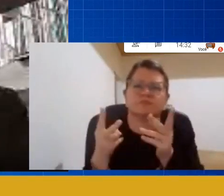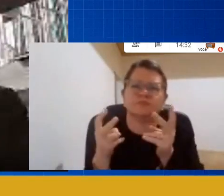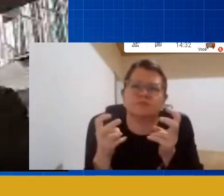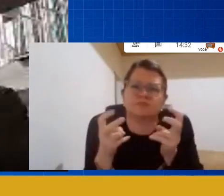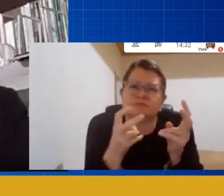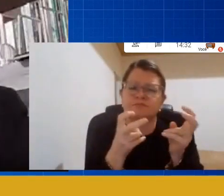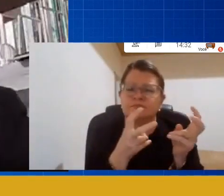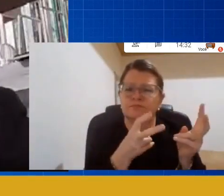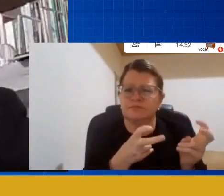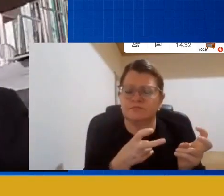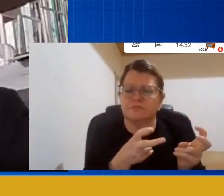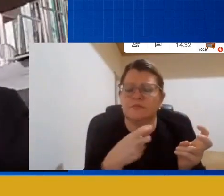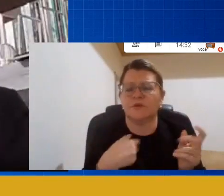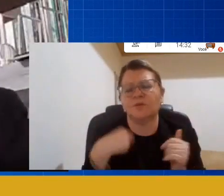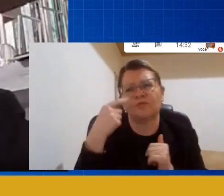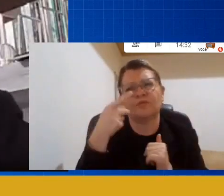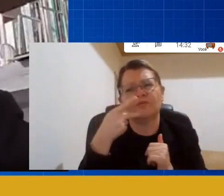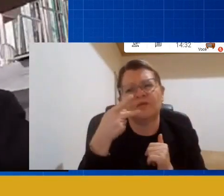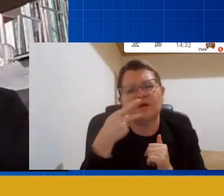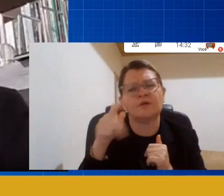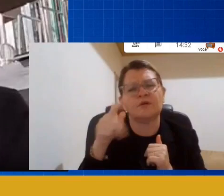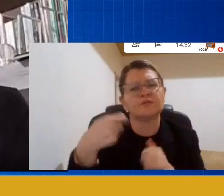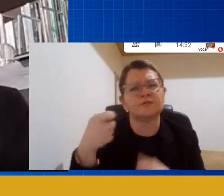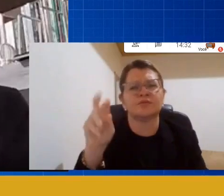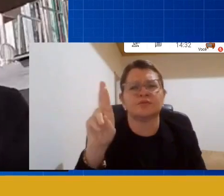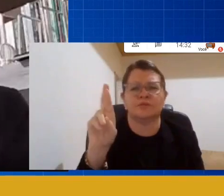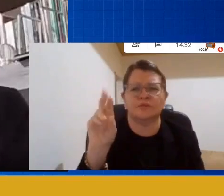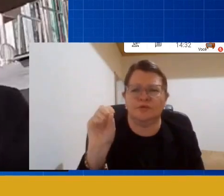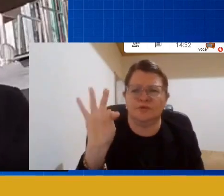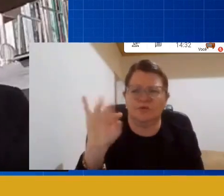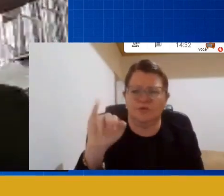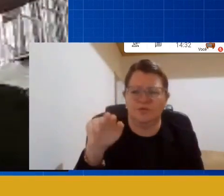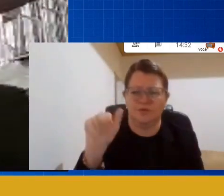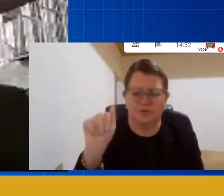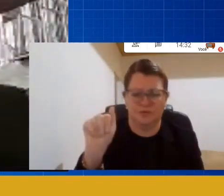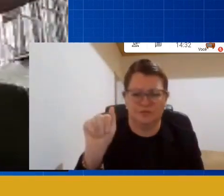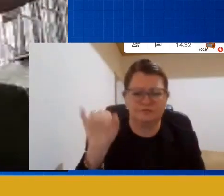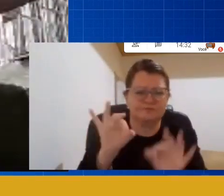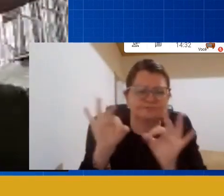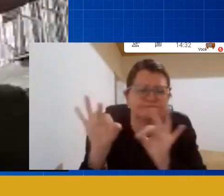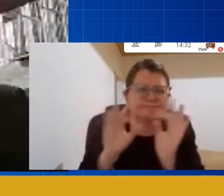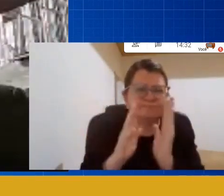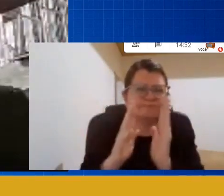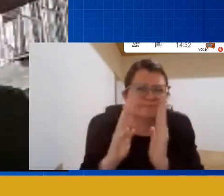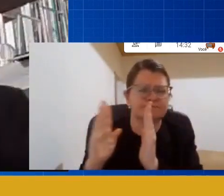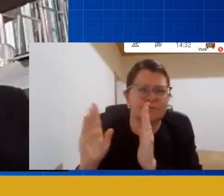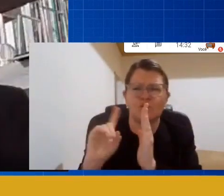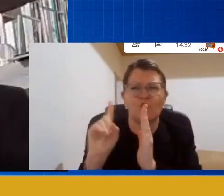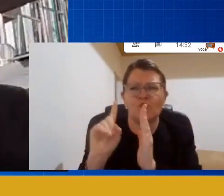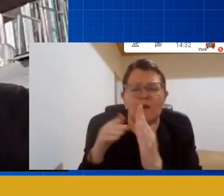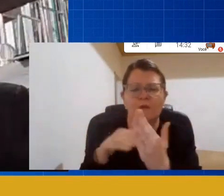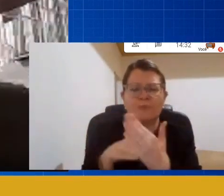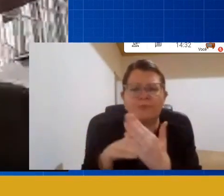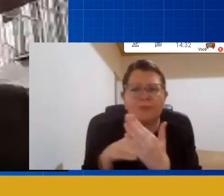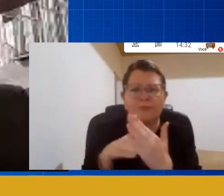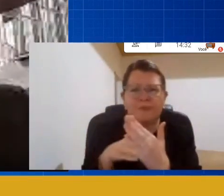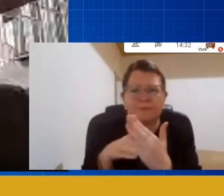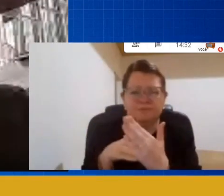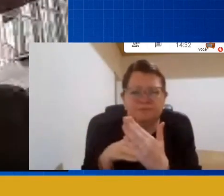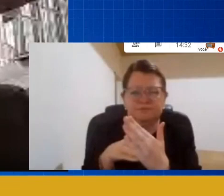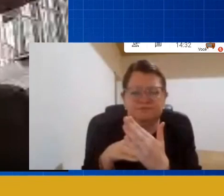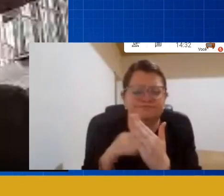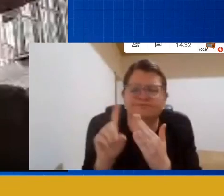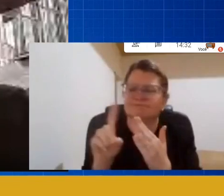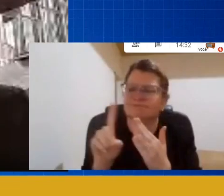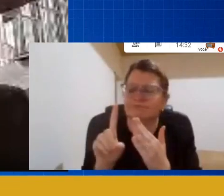em rotina em organização aqui eu não penso em algo restrito eu penso em algo